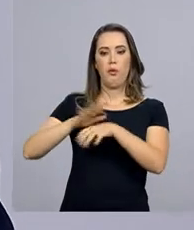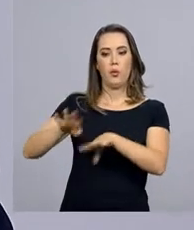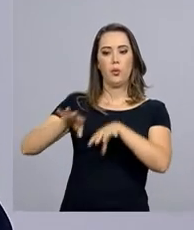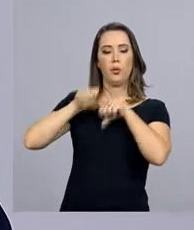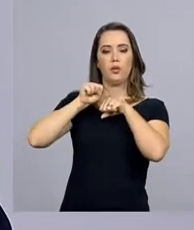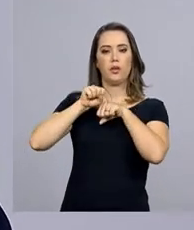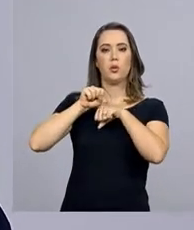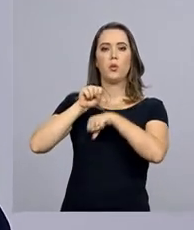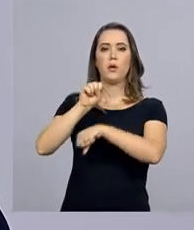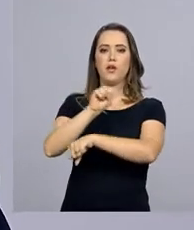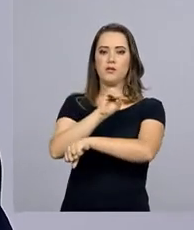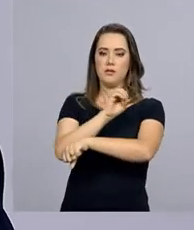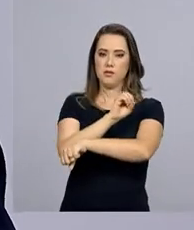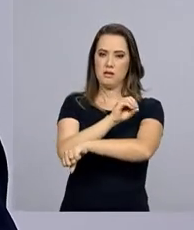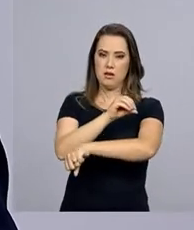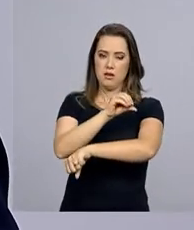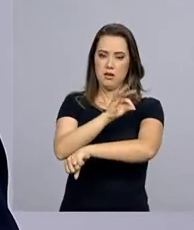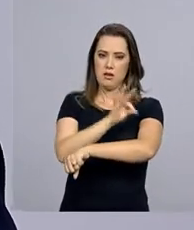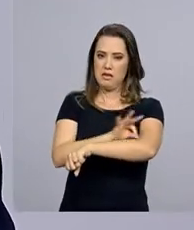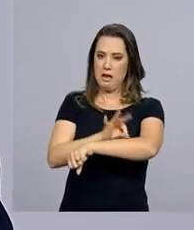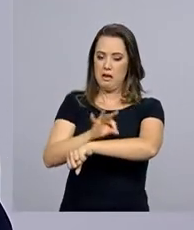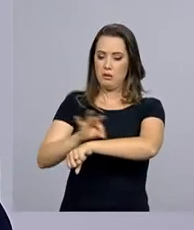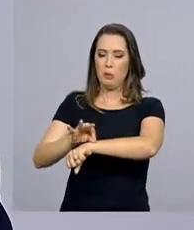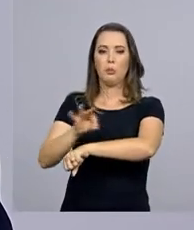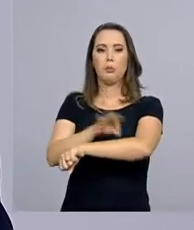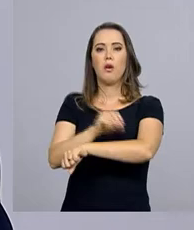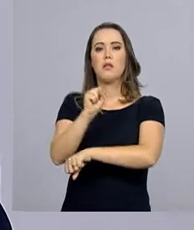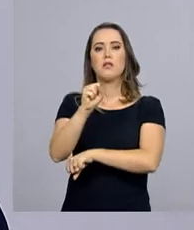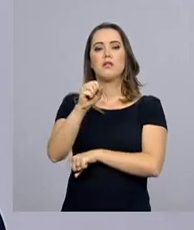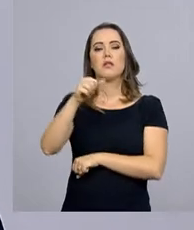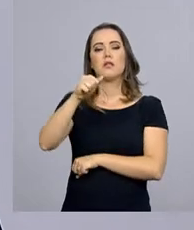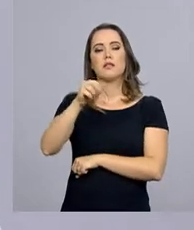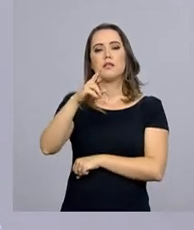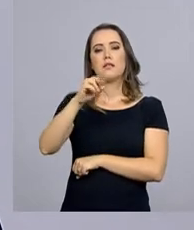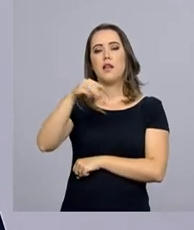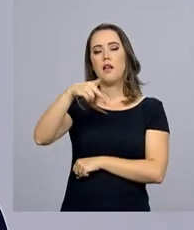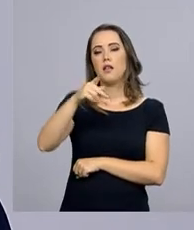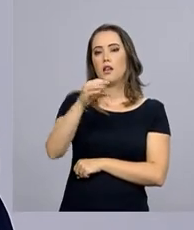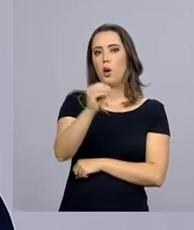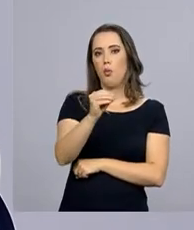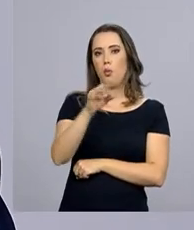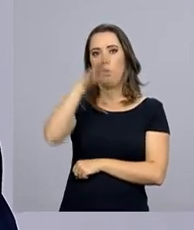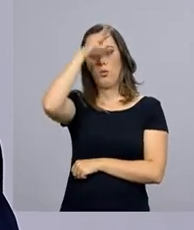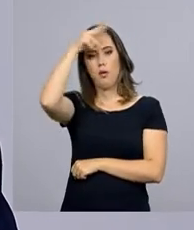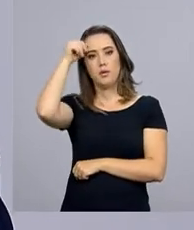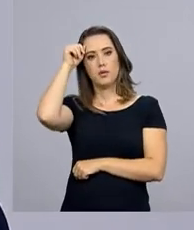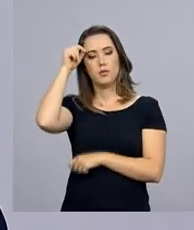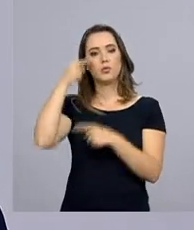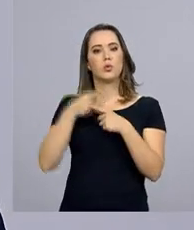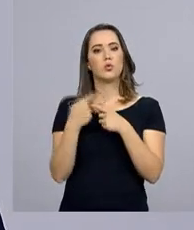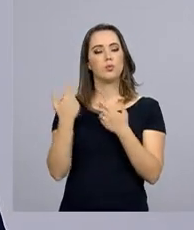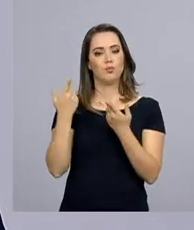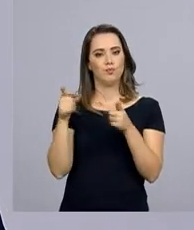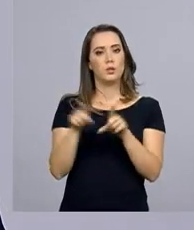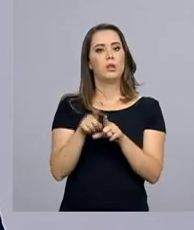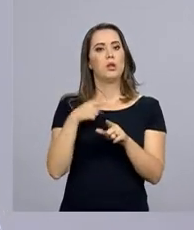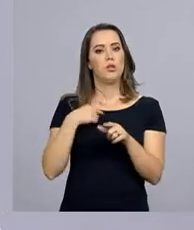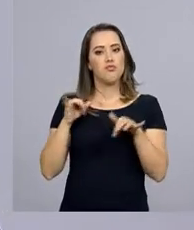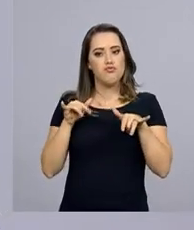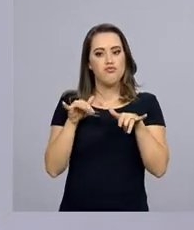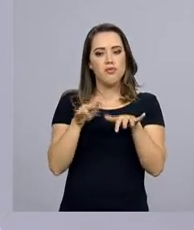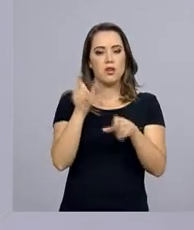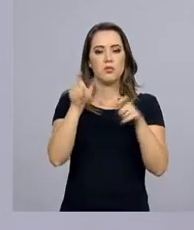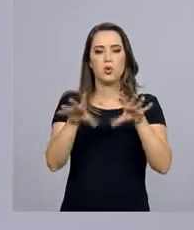sarampo no Amazonas. Assim como Roraima, o estado enfrenta um surto da doença. De acordo com o último balanço, neste ano,